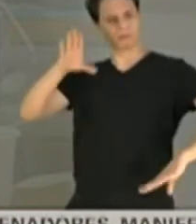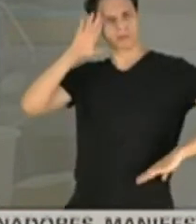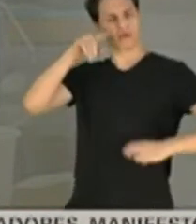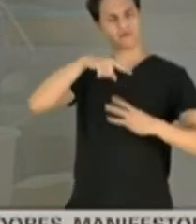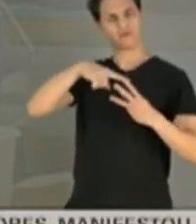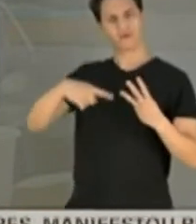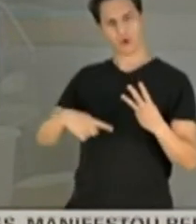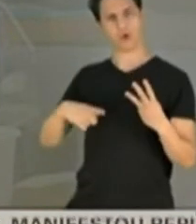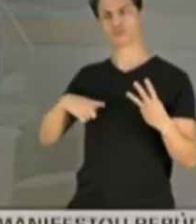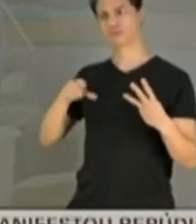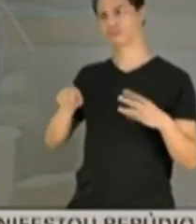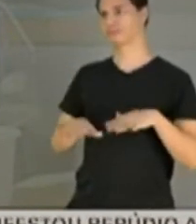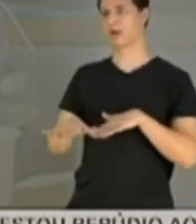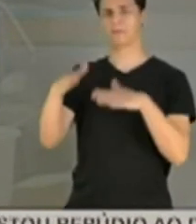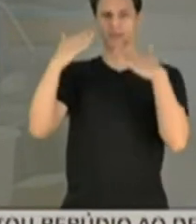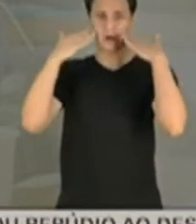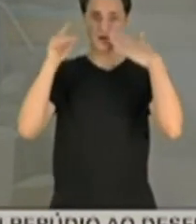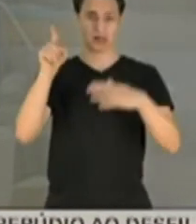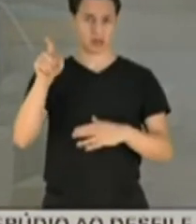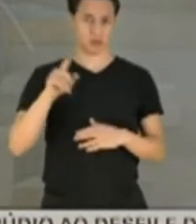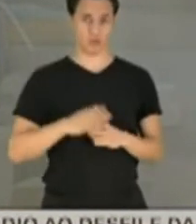a apresentação que foi feita.